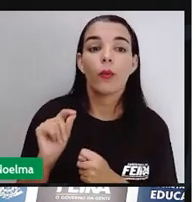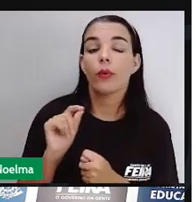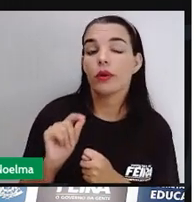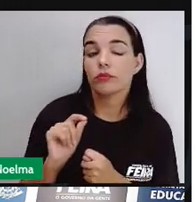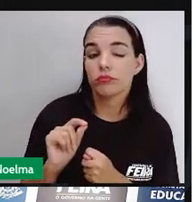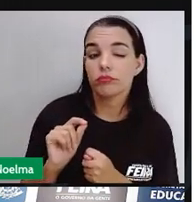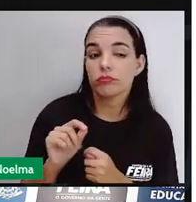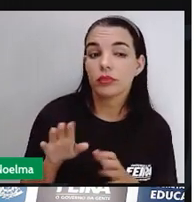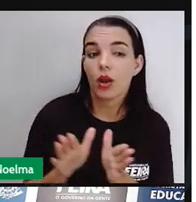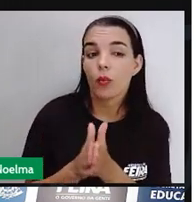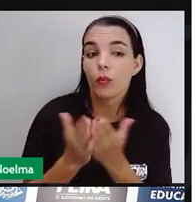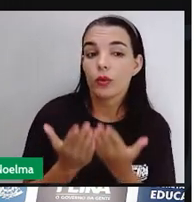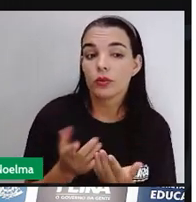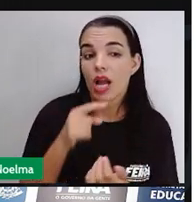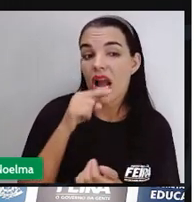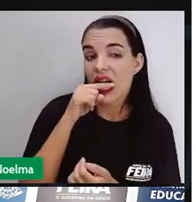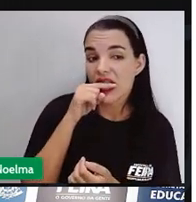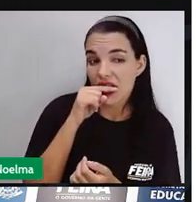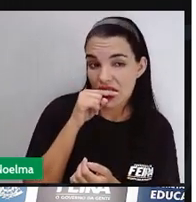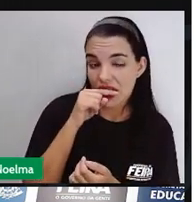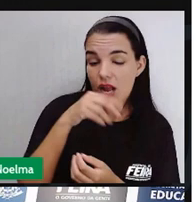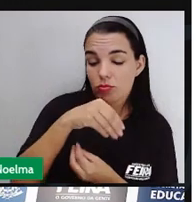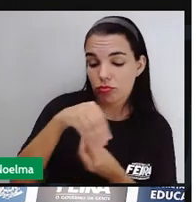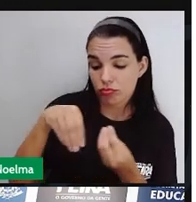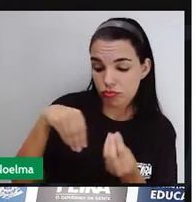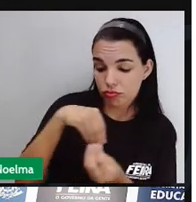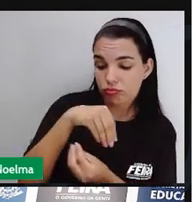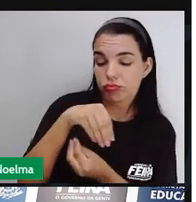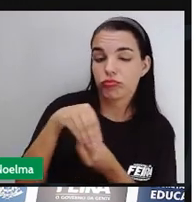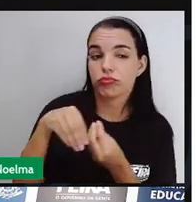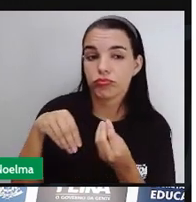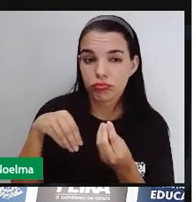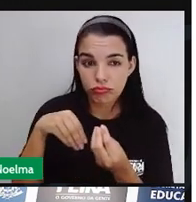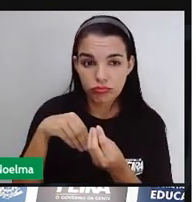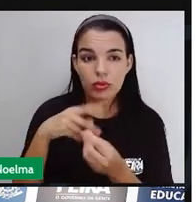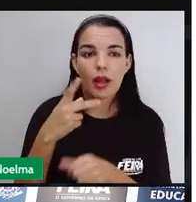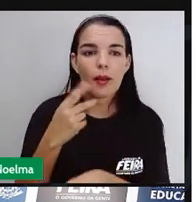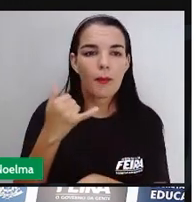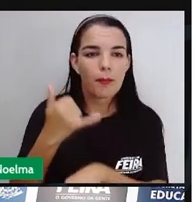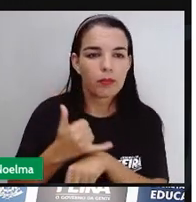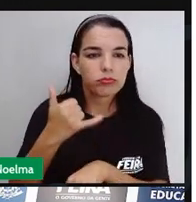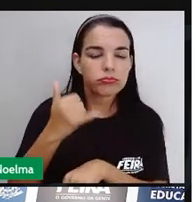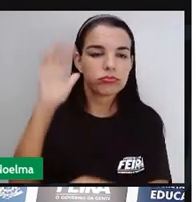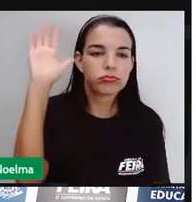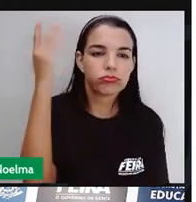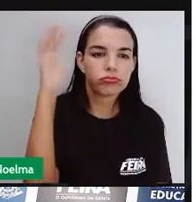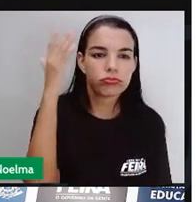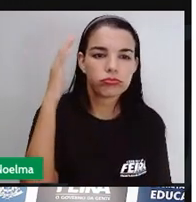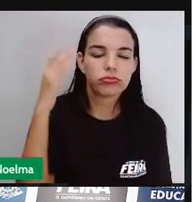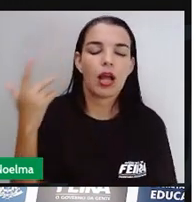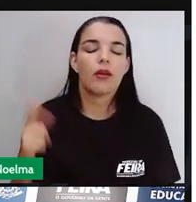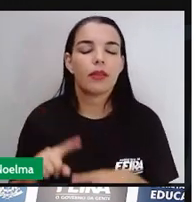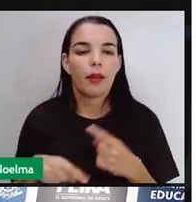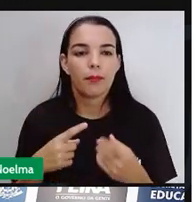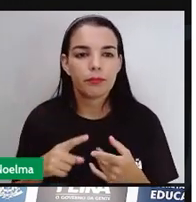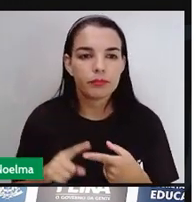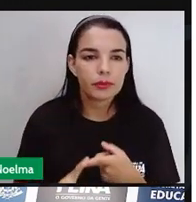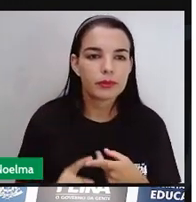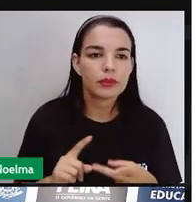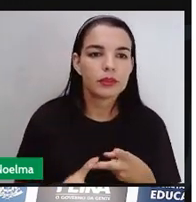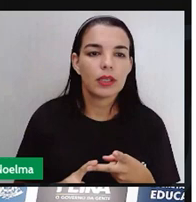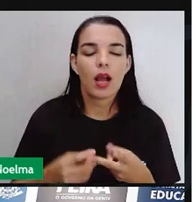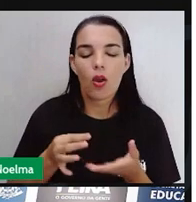de economia, quando começou o ciclo, primeiro o escambo, né, através do pau-brasil, o ciclo da cana-de-açúcar, veio